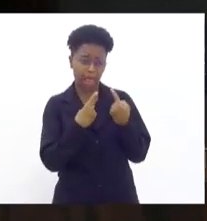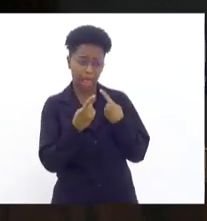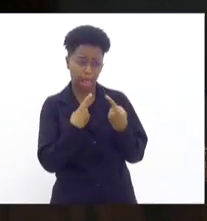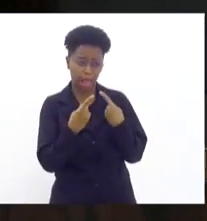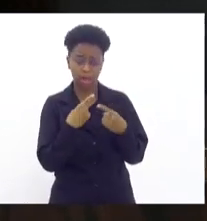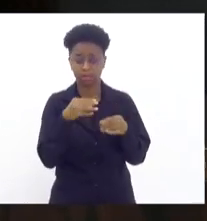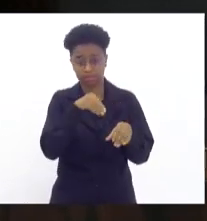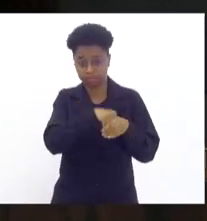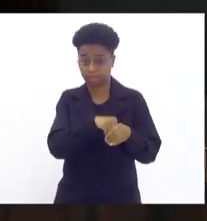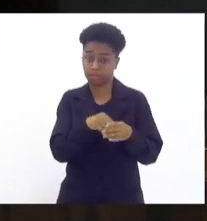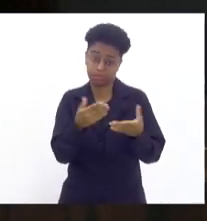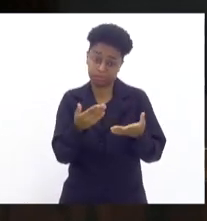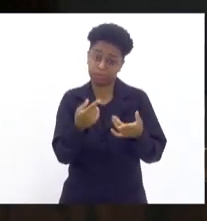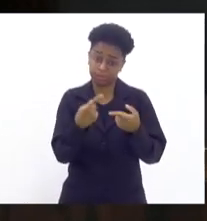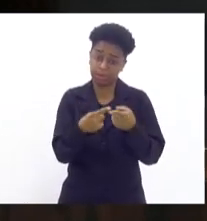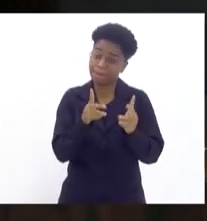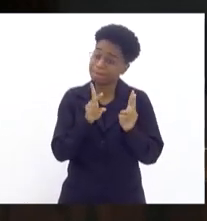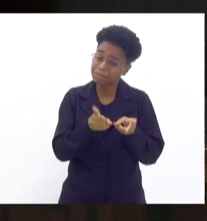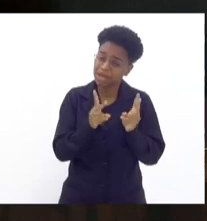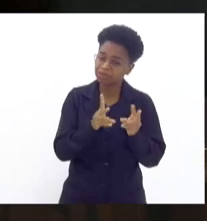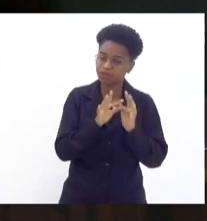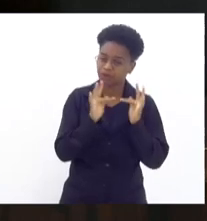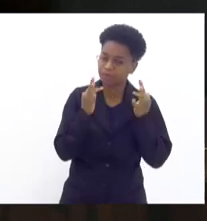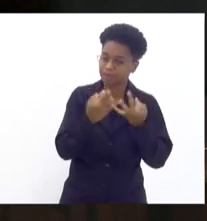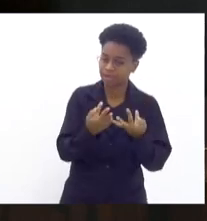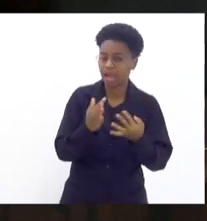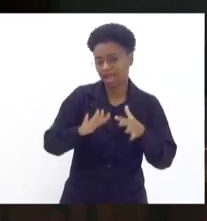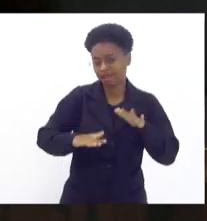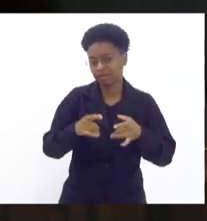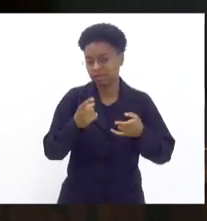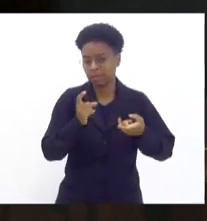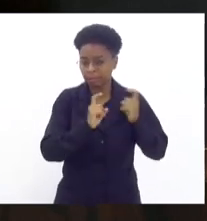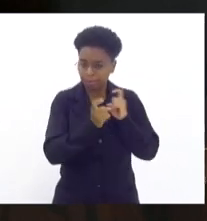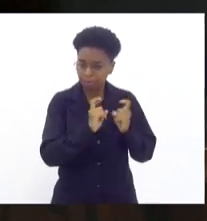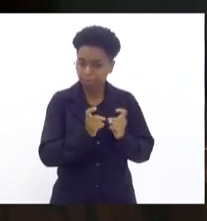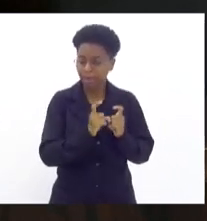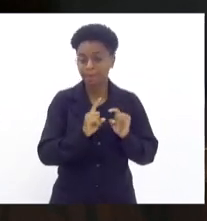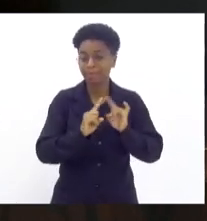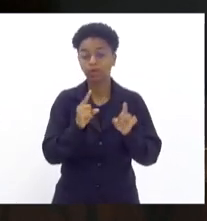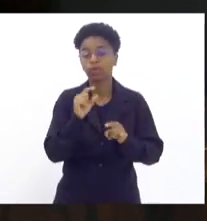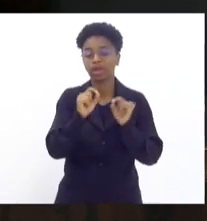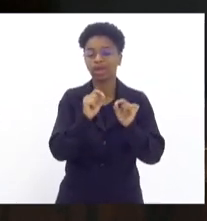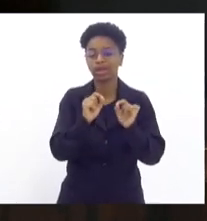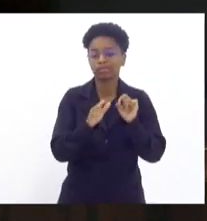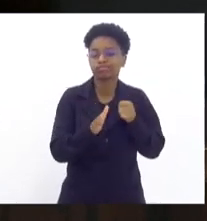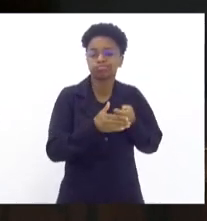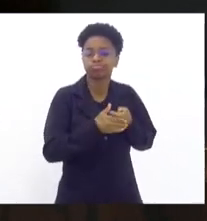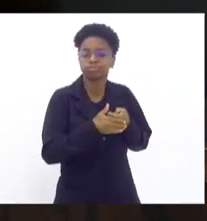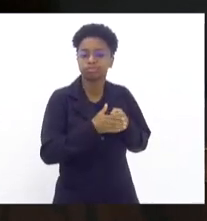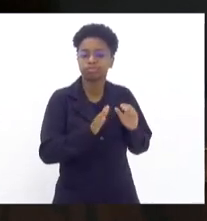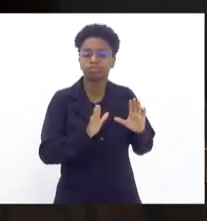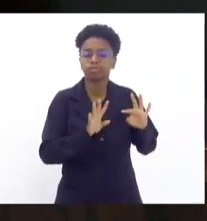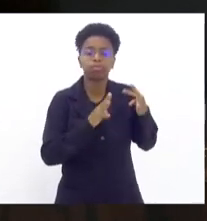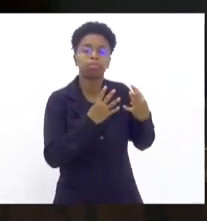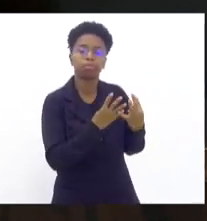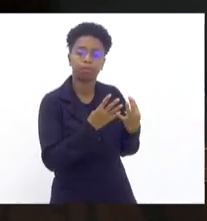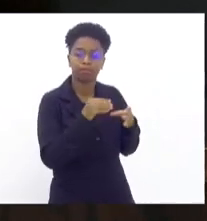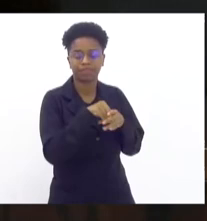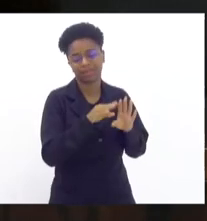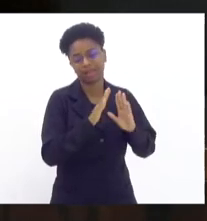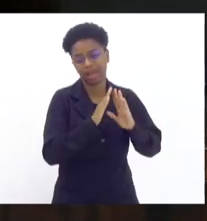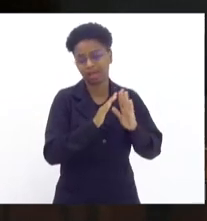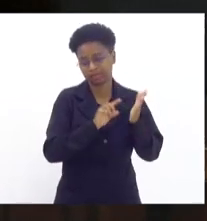porque, como somos de uma mesma família, nós lavamos roupa suja em casa. E trazendo também críticas